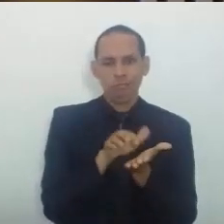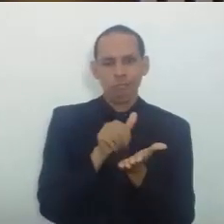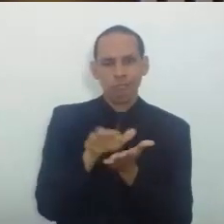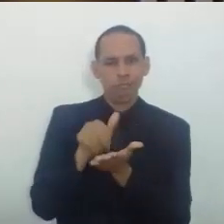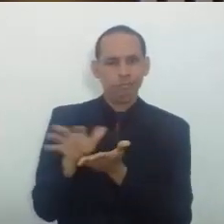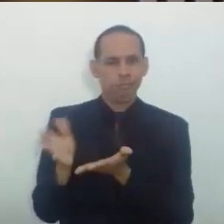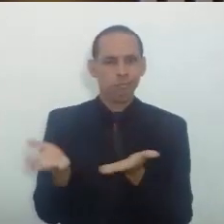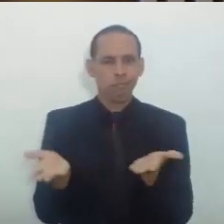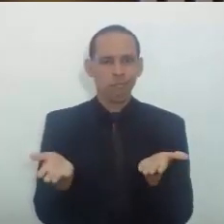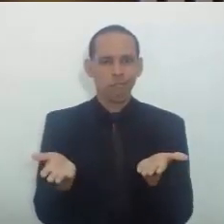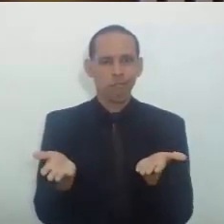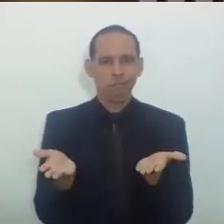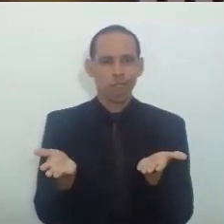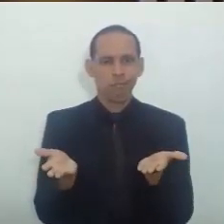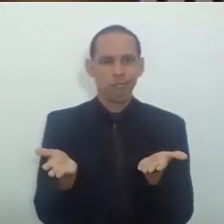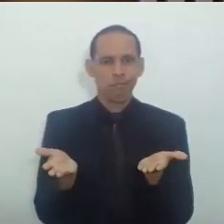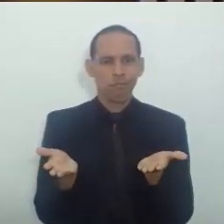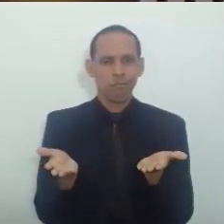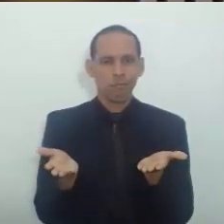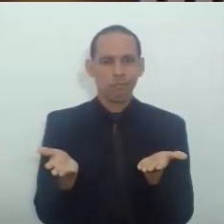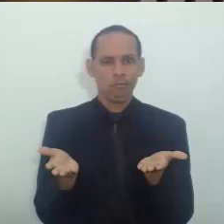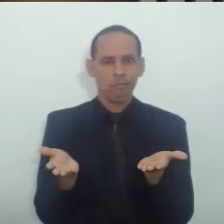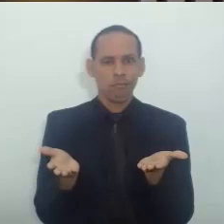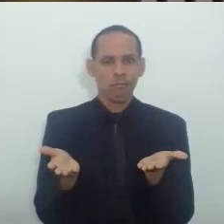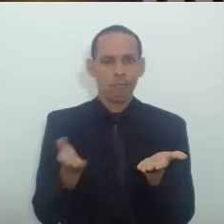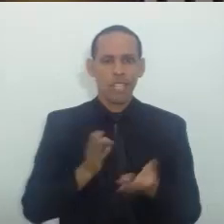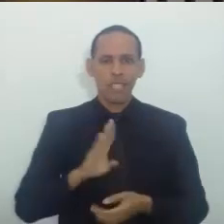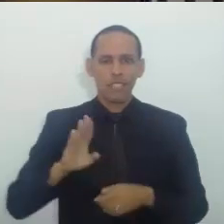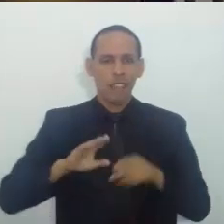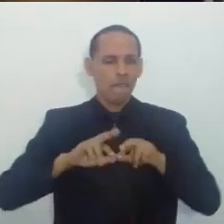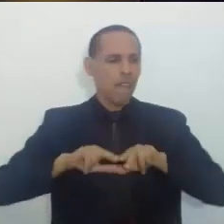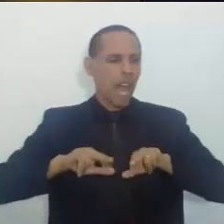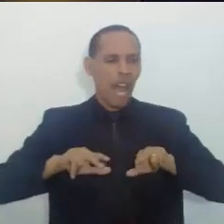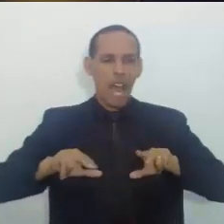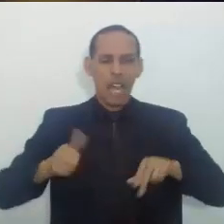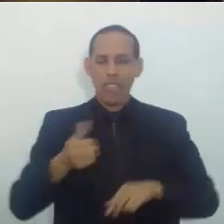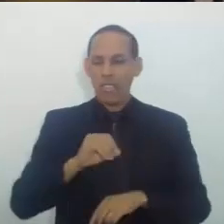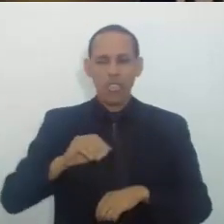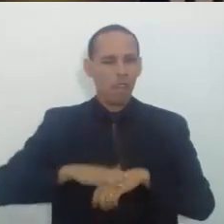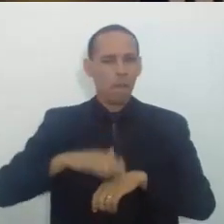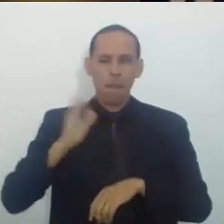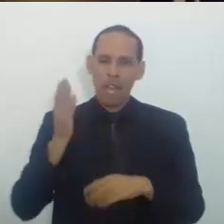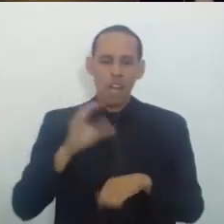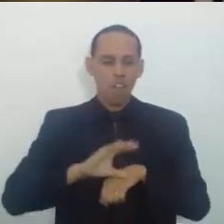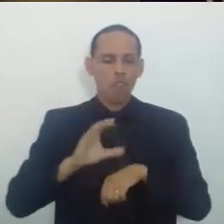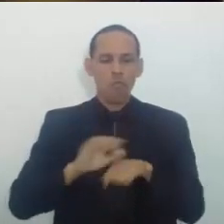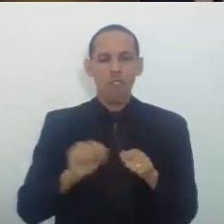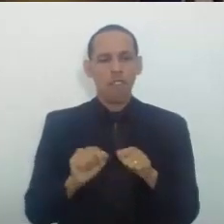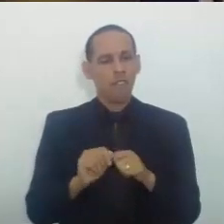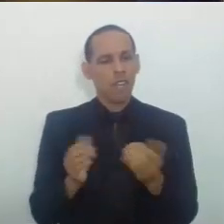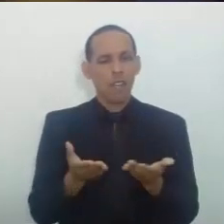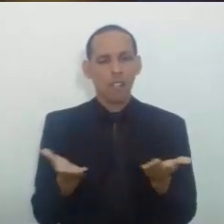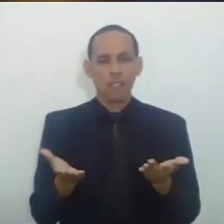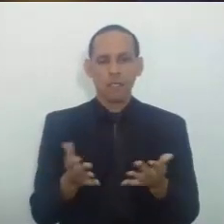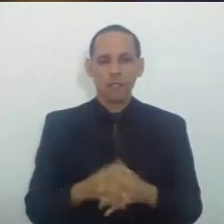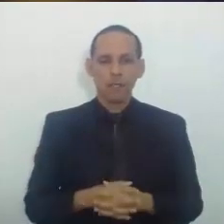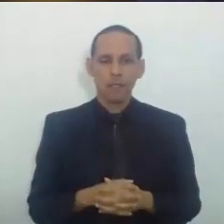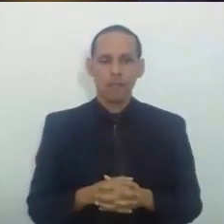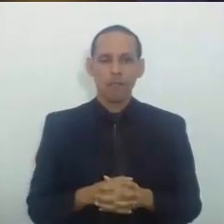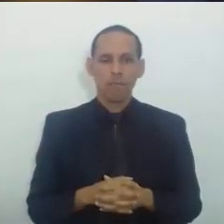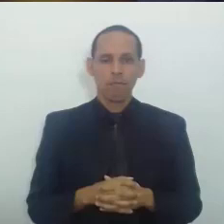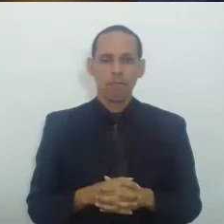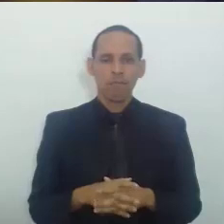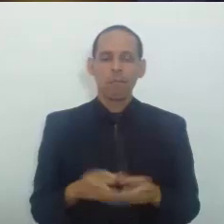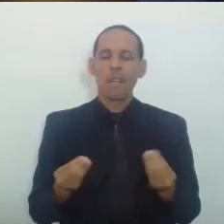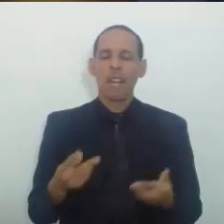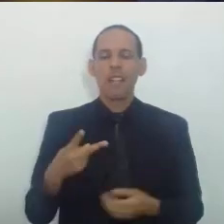Eu acho que Centenas de candidatos Estão fazendo Esse curso De formação Para Praça Da PM